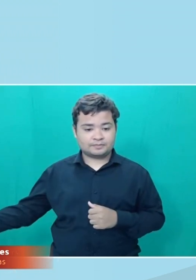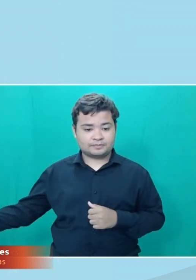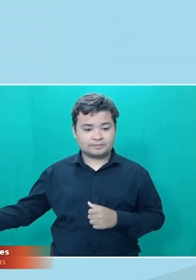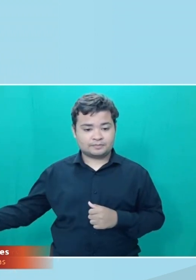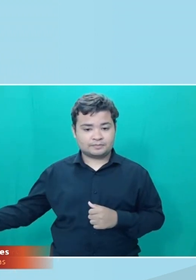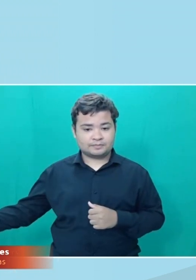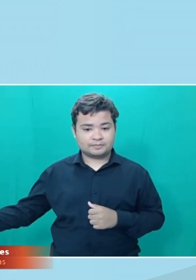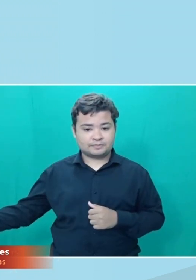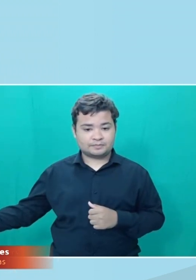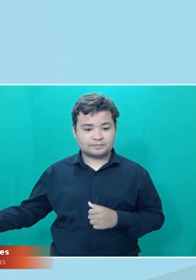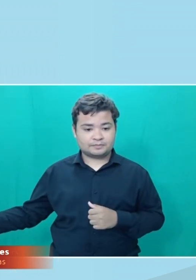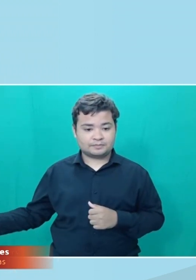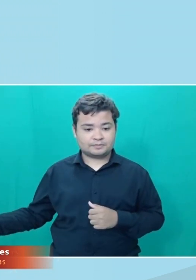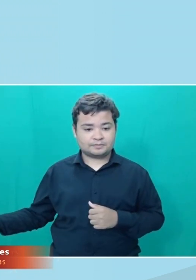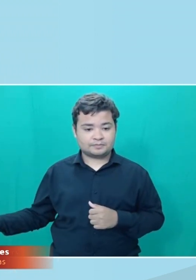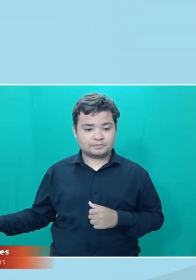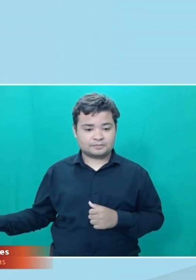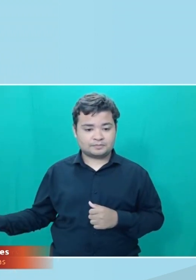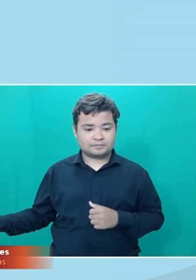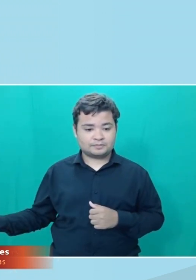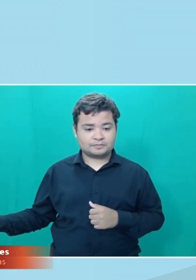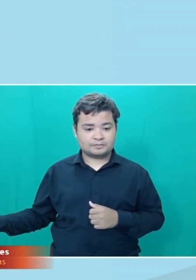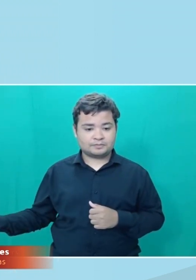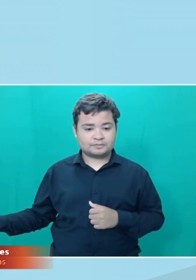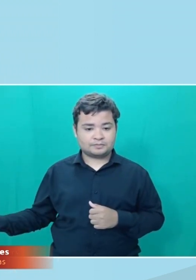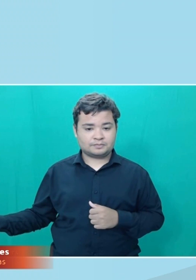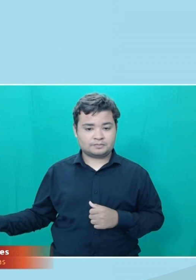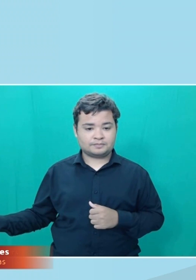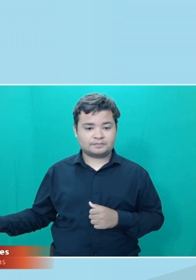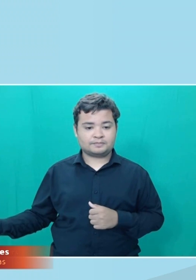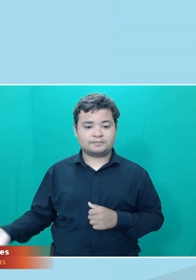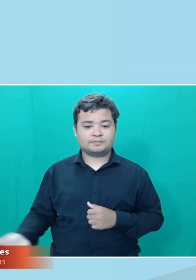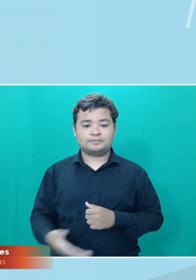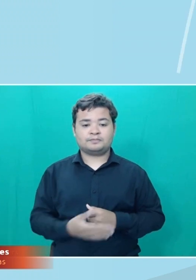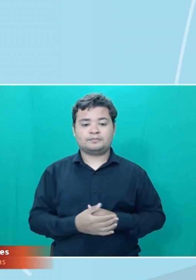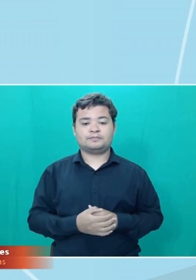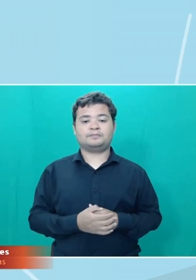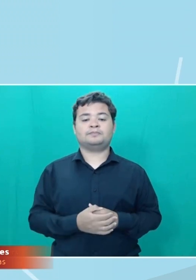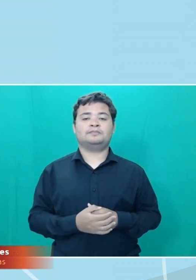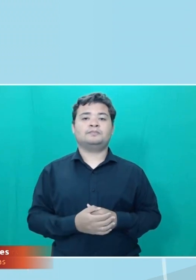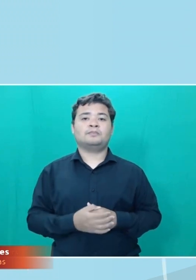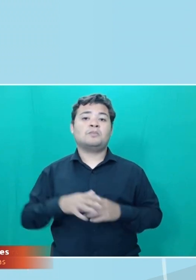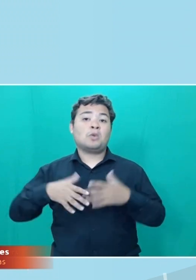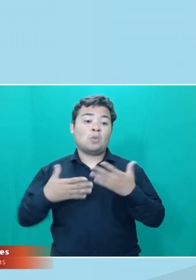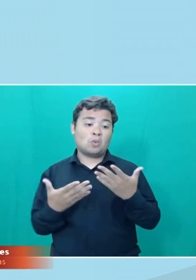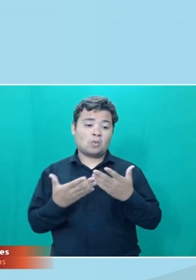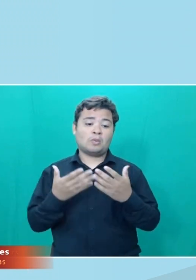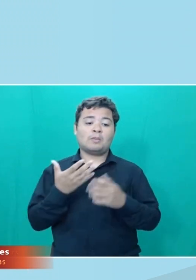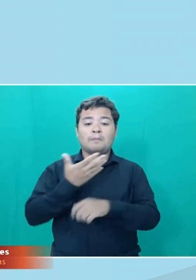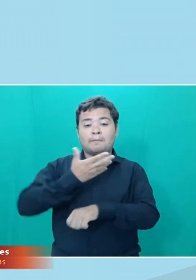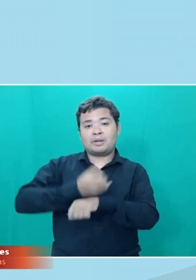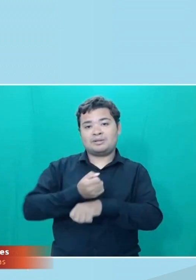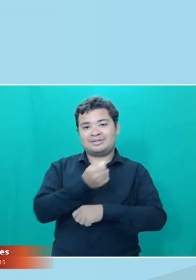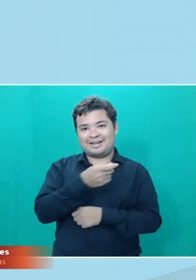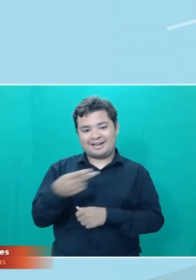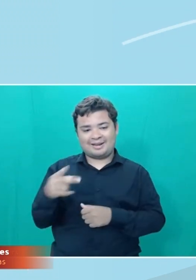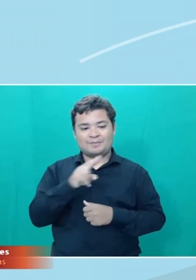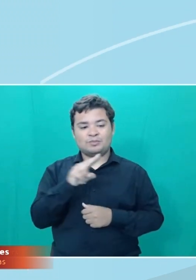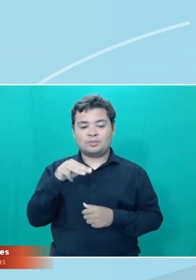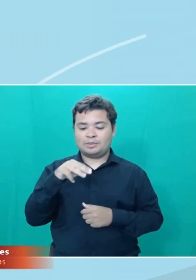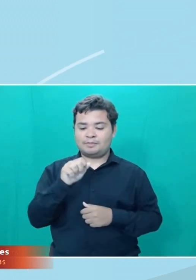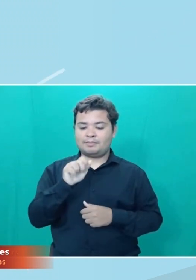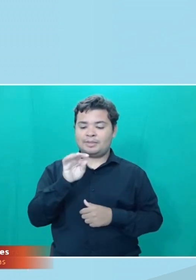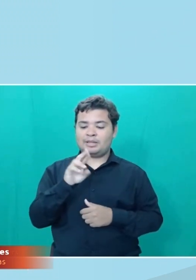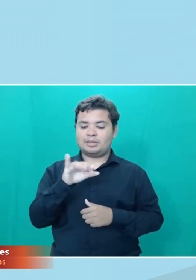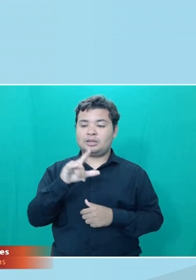.br. Aparecida.go.gov.br. Ou então, baixar o aplicativo Matrícula Aparecida.